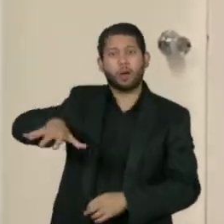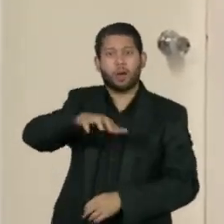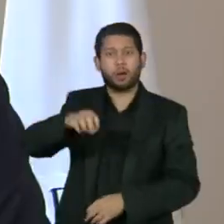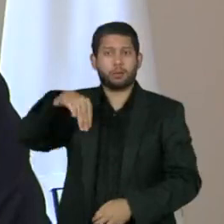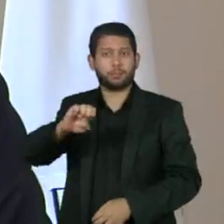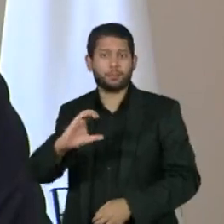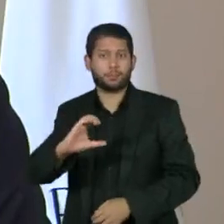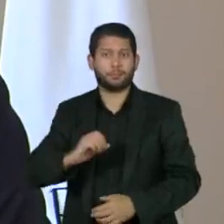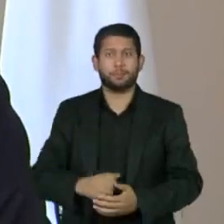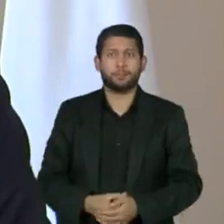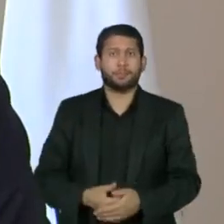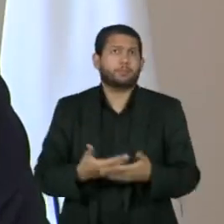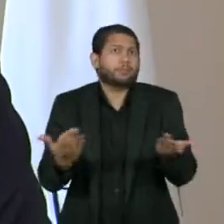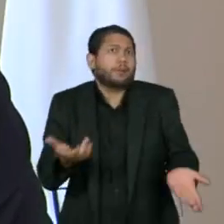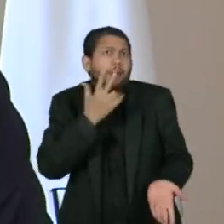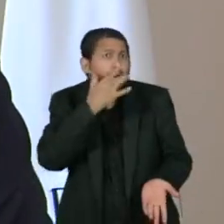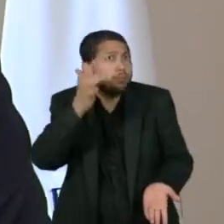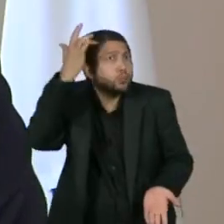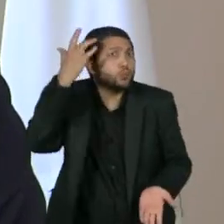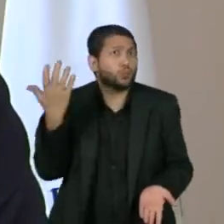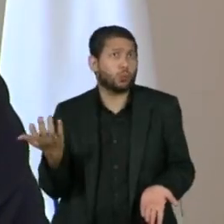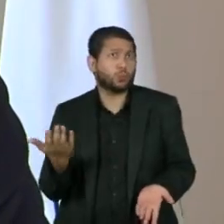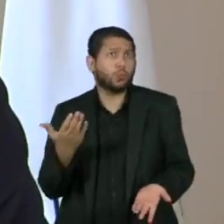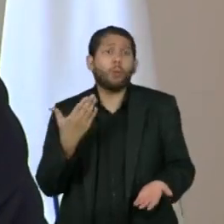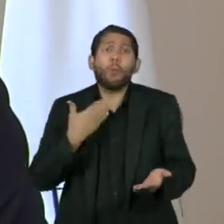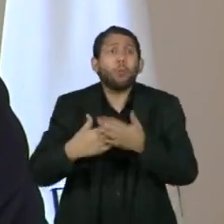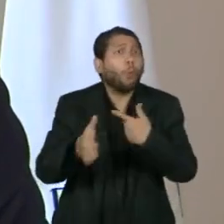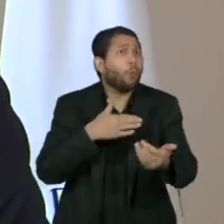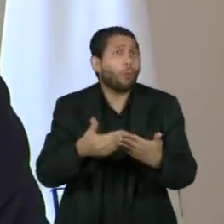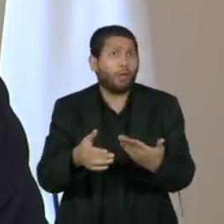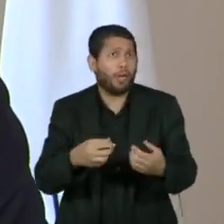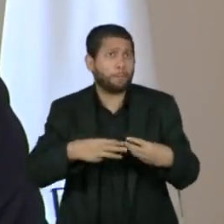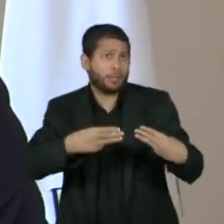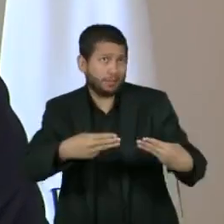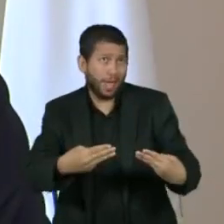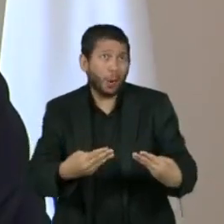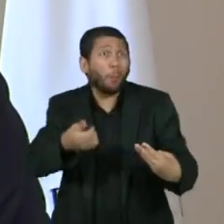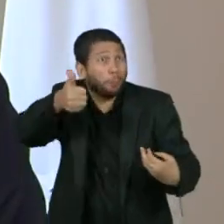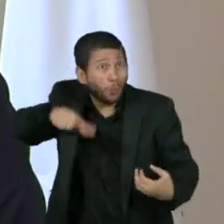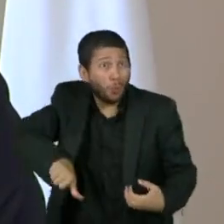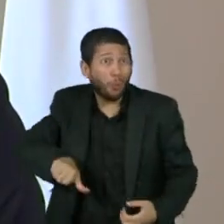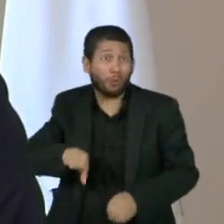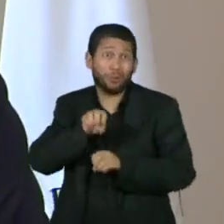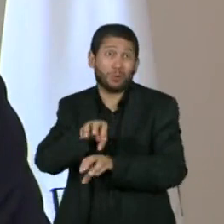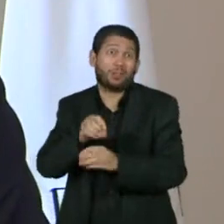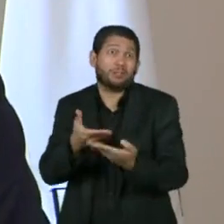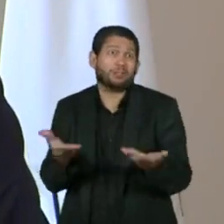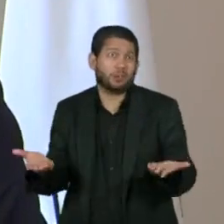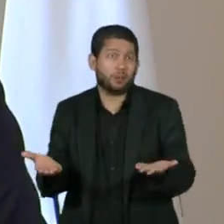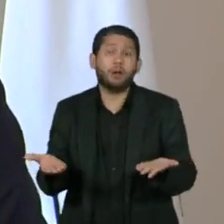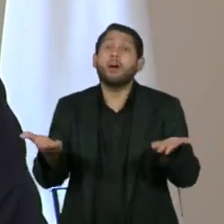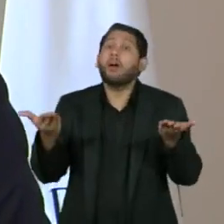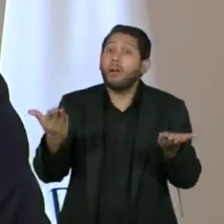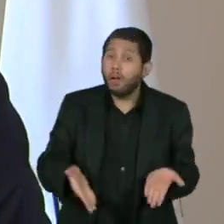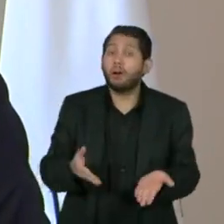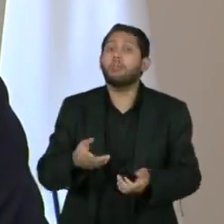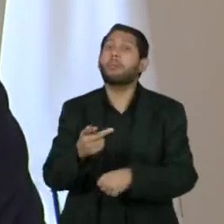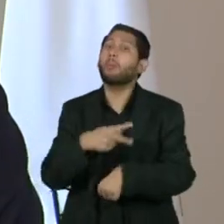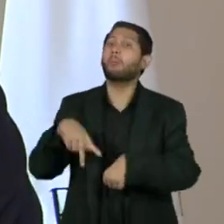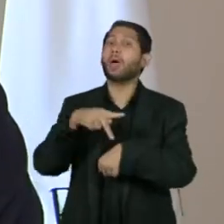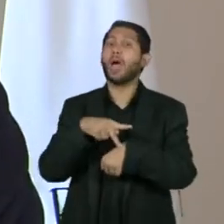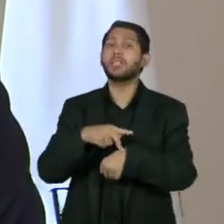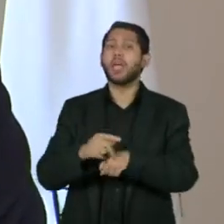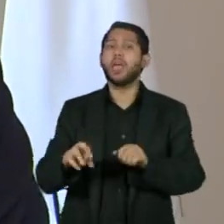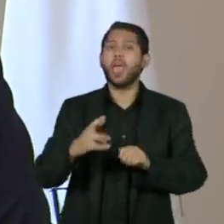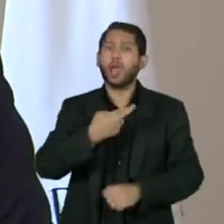Educação. Seria um absurdo acontecer em qualquer ministério, muito mais no Ministério da Educação, né? Nós vivemos um Estado laico e por isso